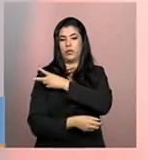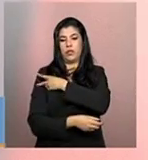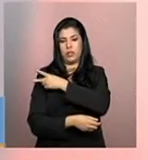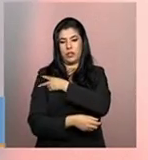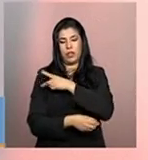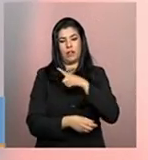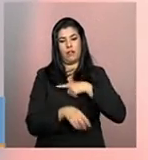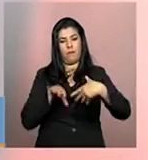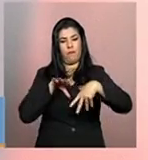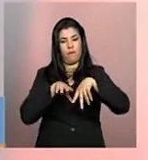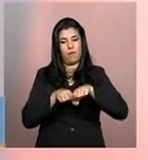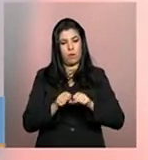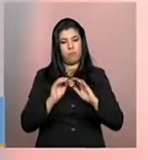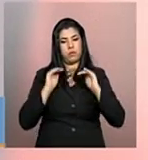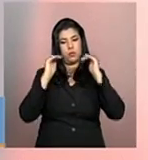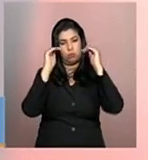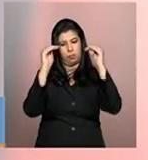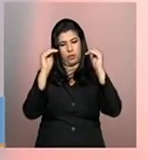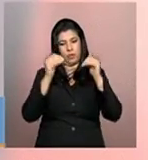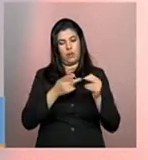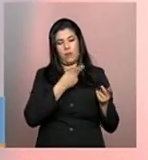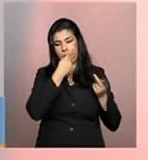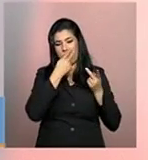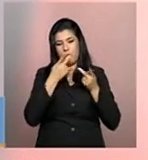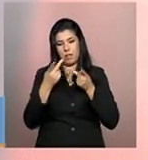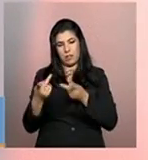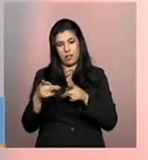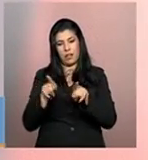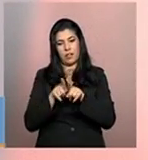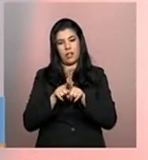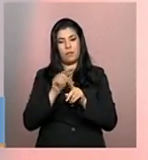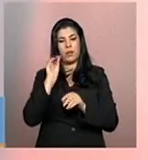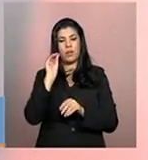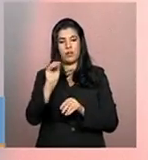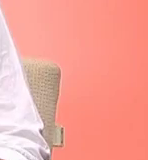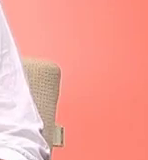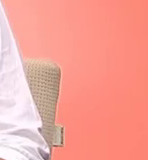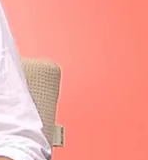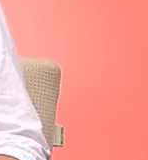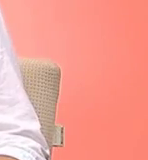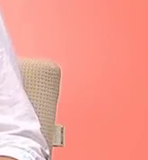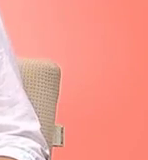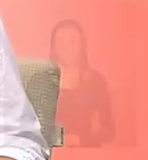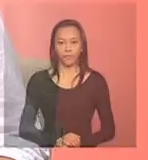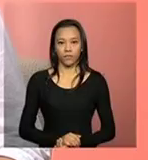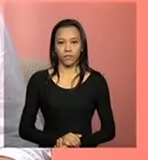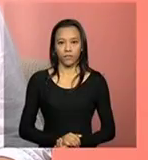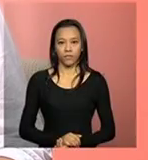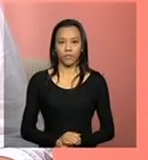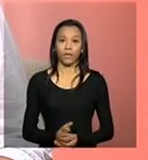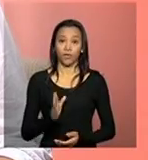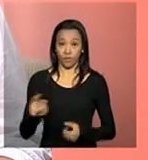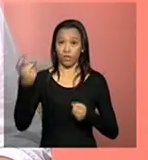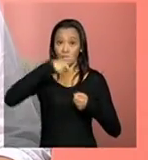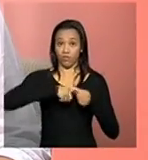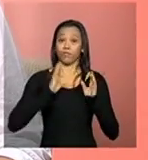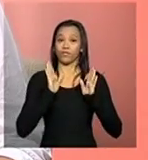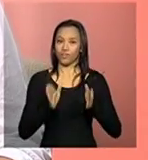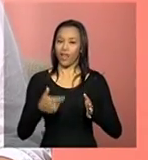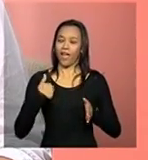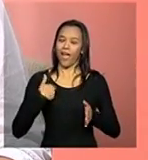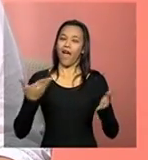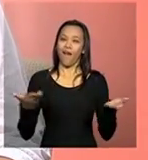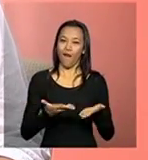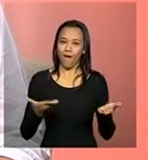superior a realização dessa visita e inserção das informações corretas dentro do cadastro. Este bloco será destinado a responder às